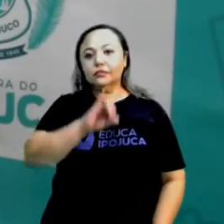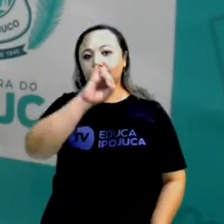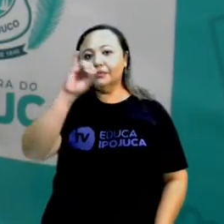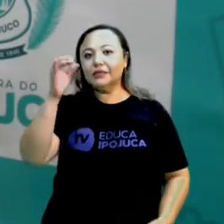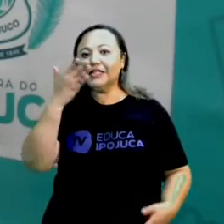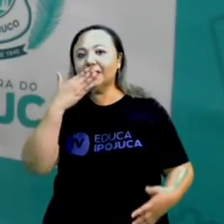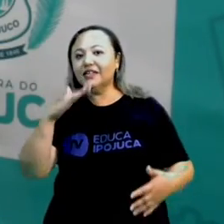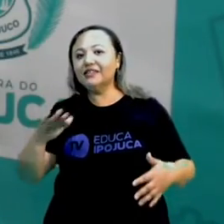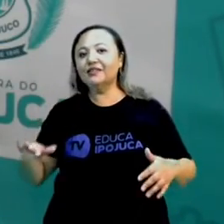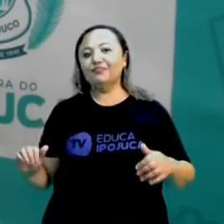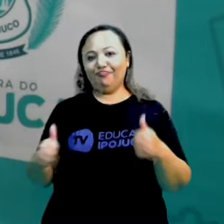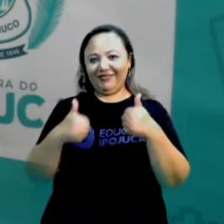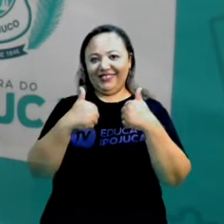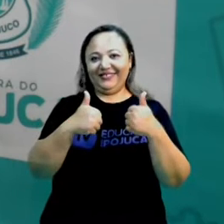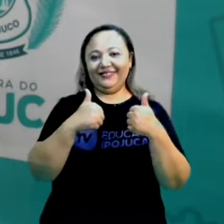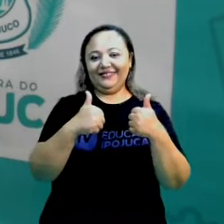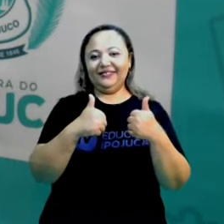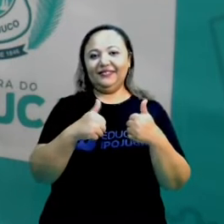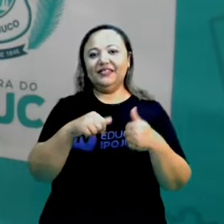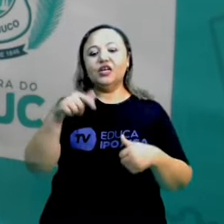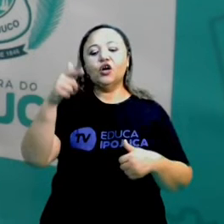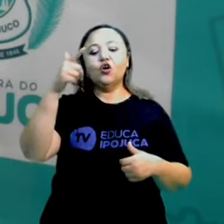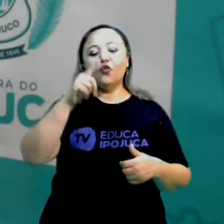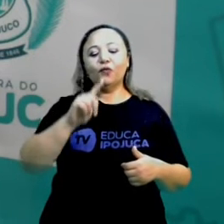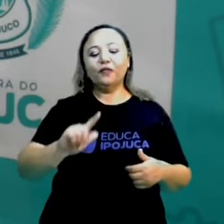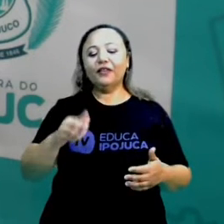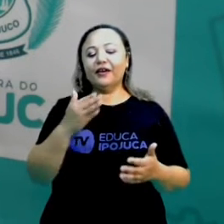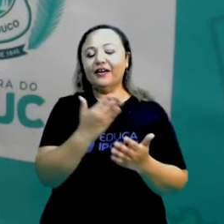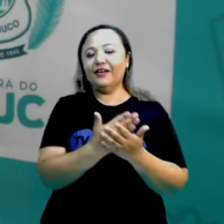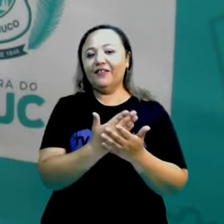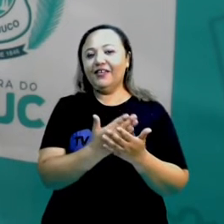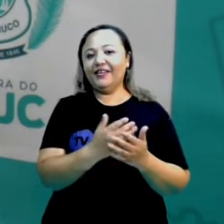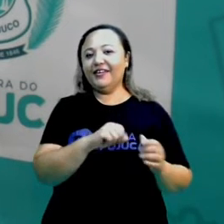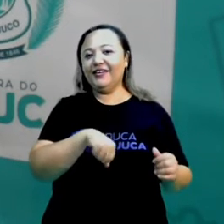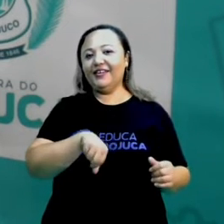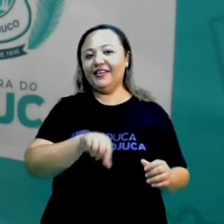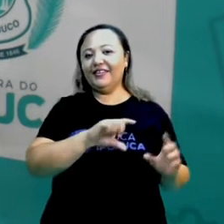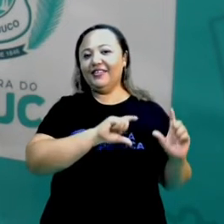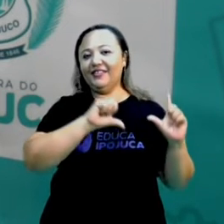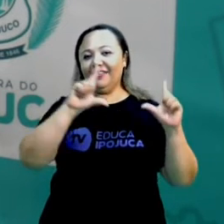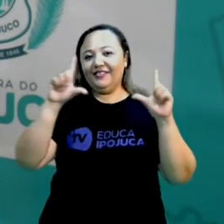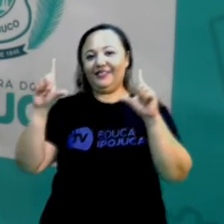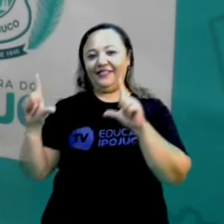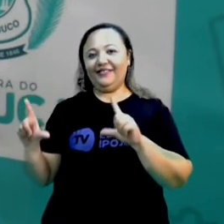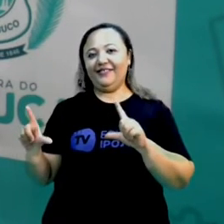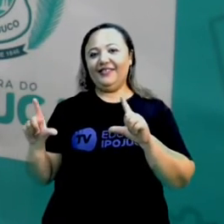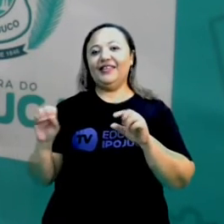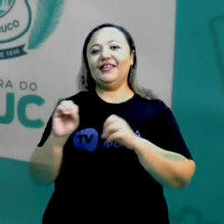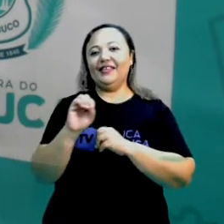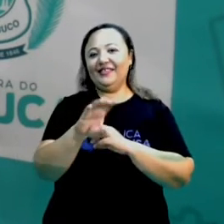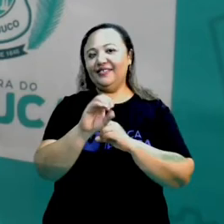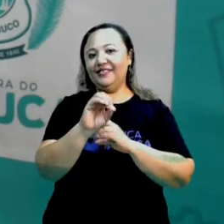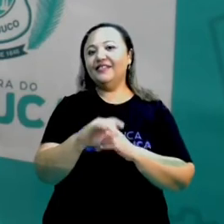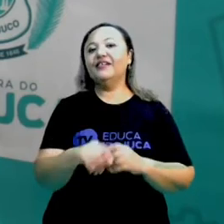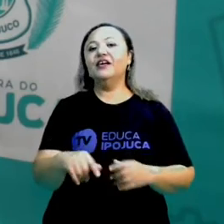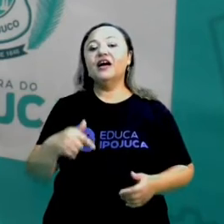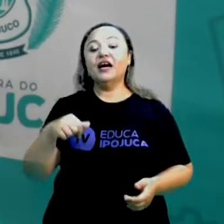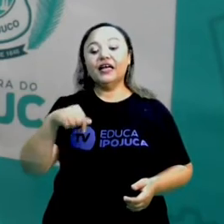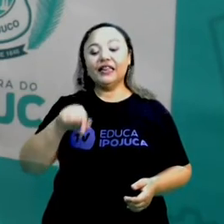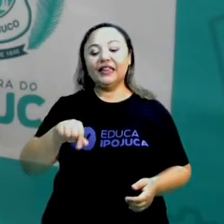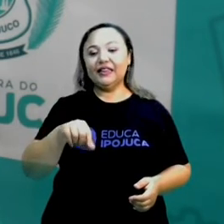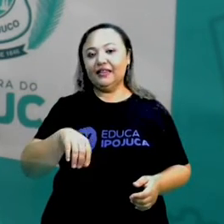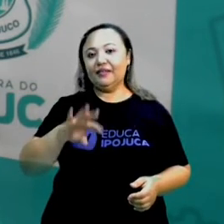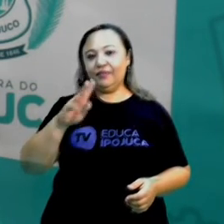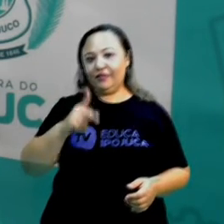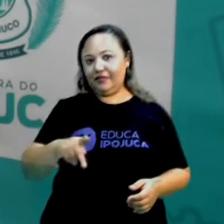Olá, crianças, tudo bem? Estamos em mais uma aula do Projeto Eduquipozuca. Aqui quem fala é a tia Giovânia. E hoje,